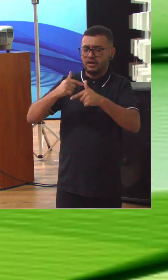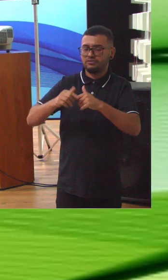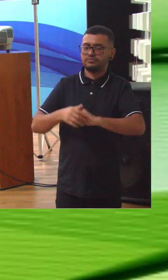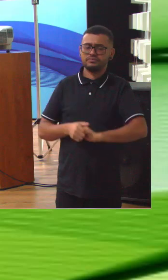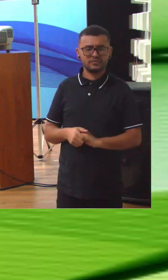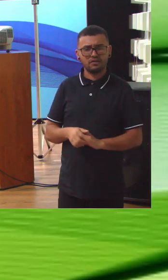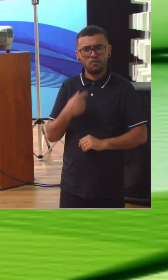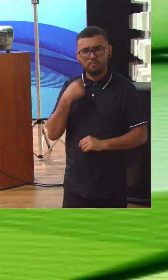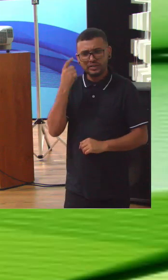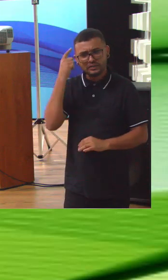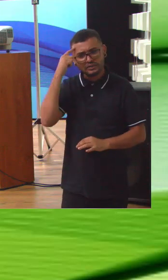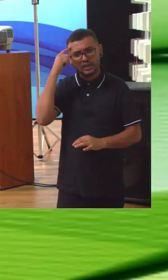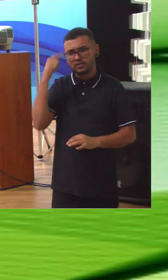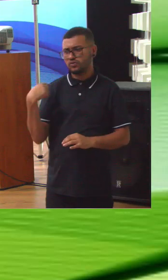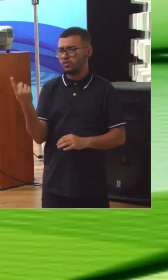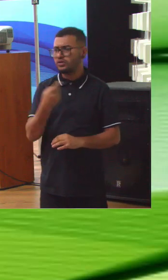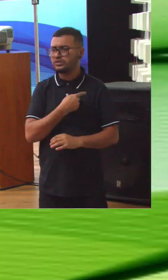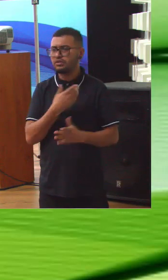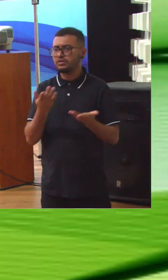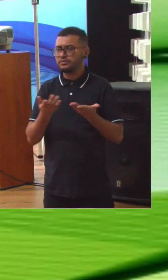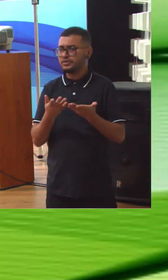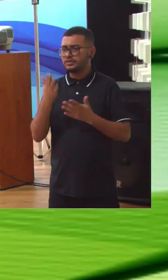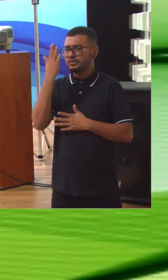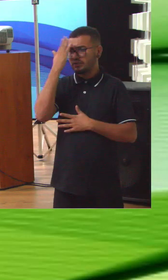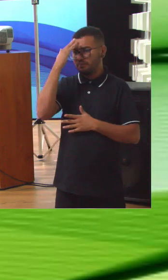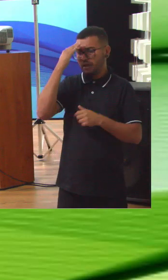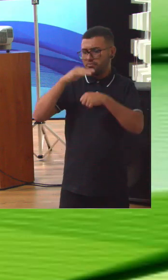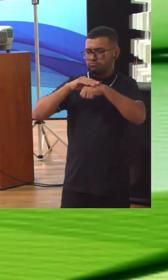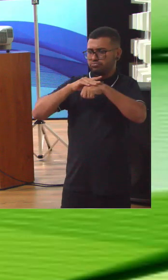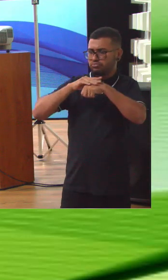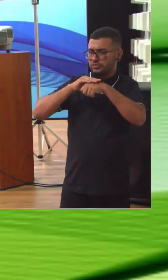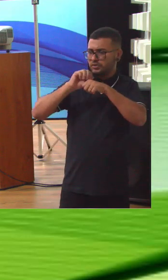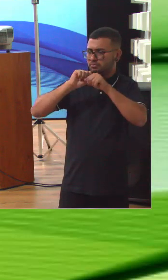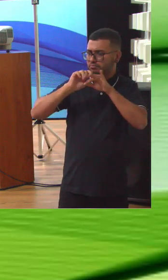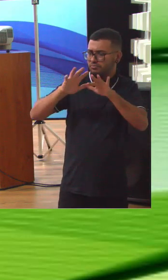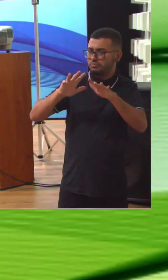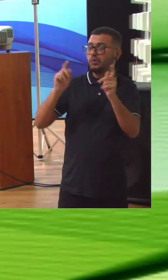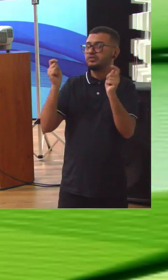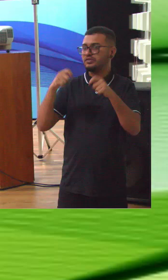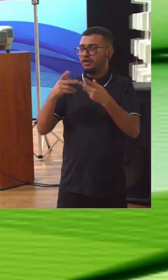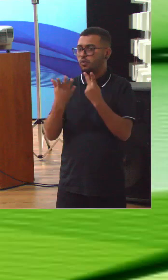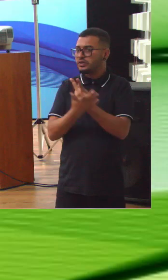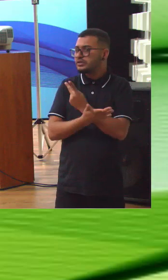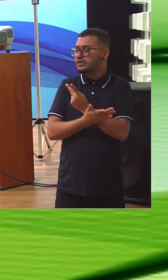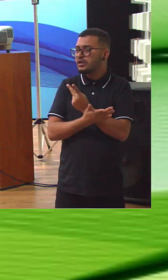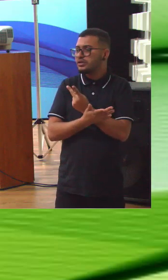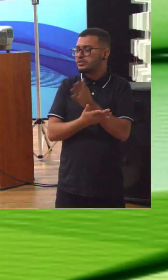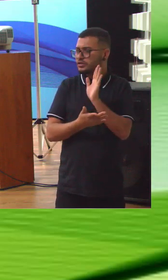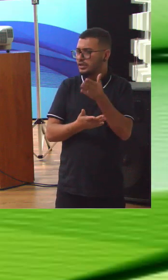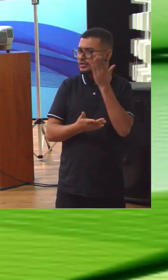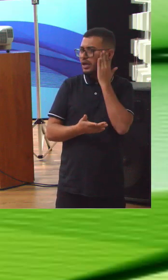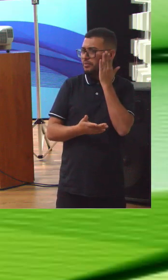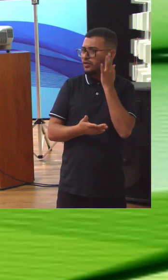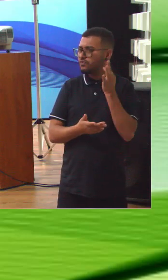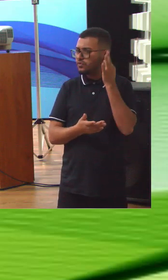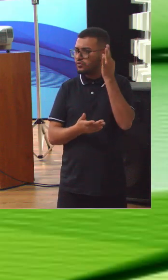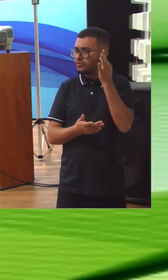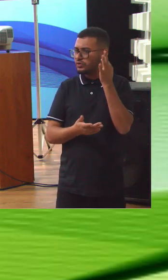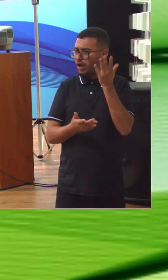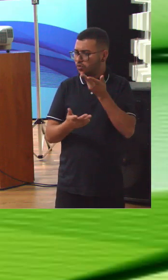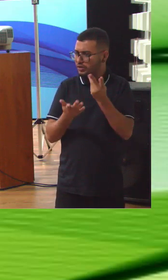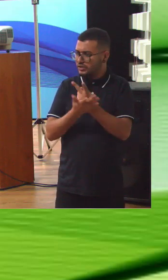vamos pensar juntos nós não sabíamos que pandemia era uma possibilidade nós já não sabíamos que isso poderia acontecer